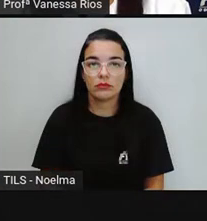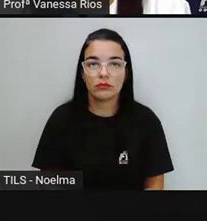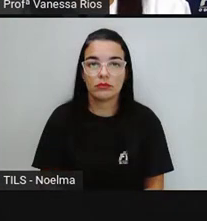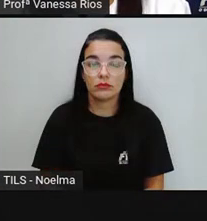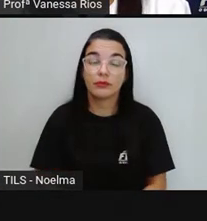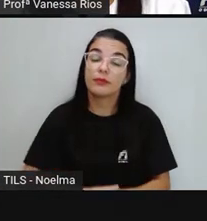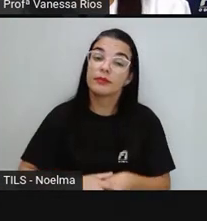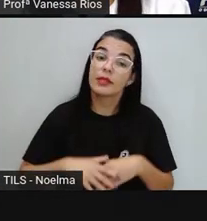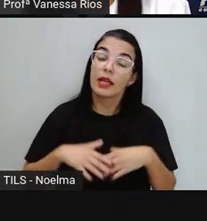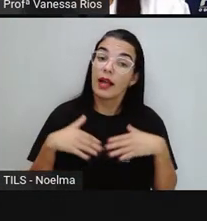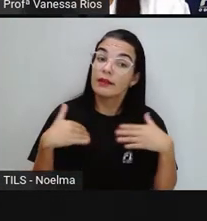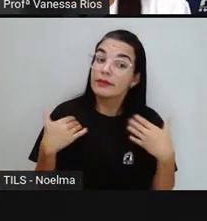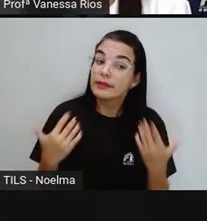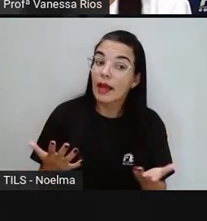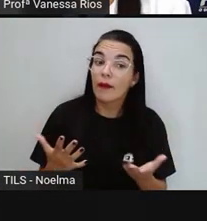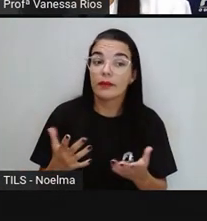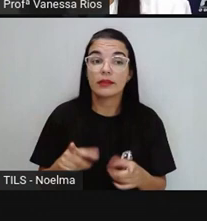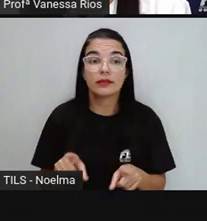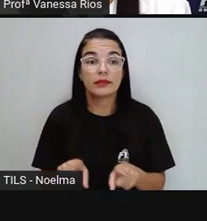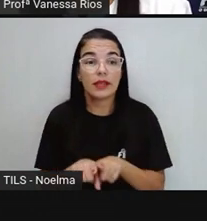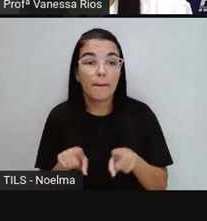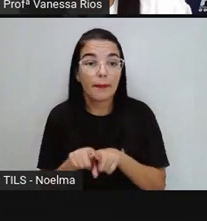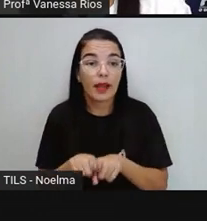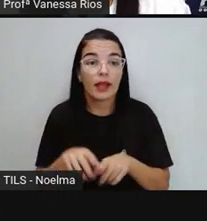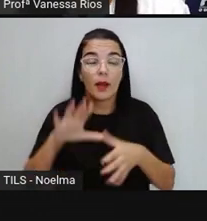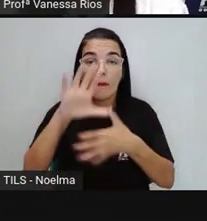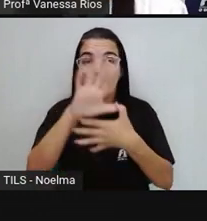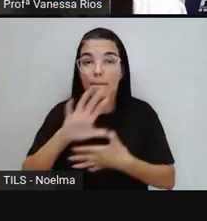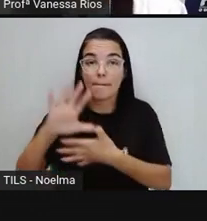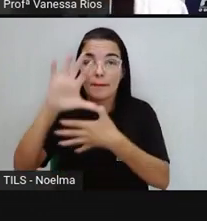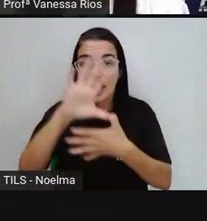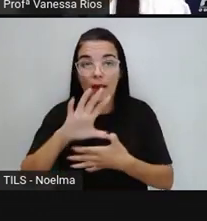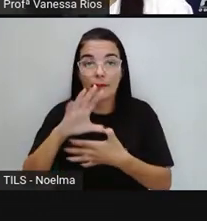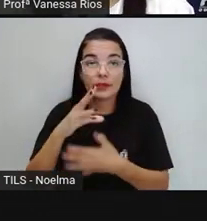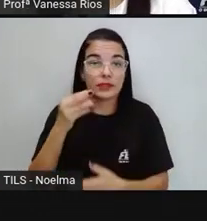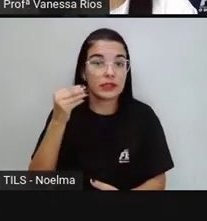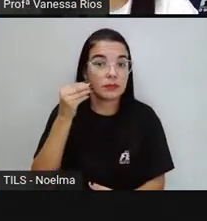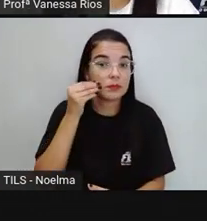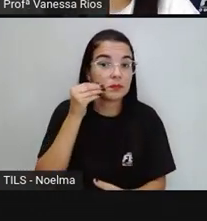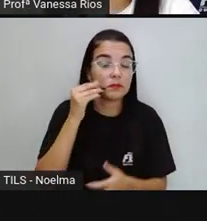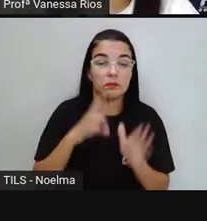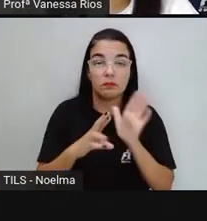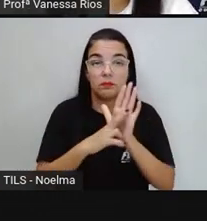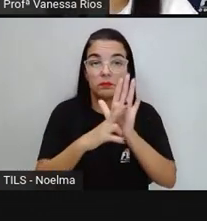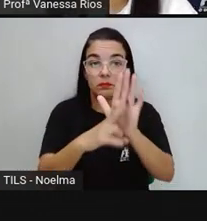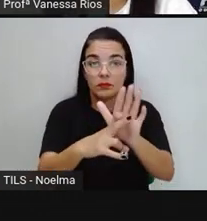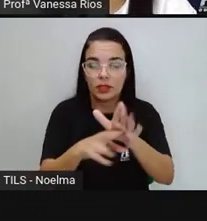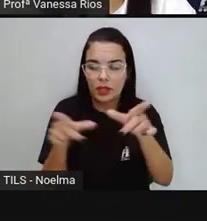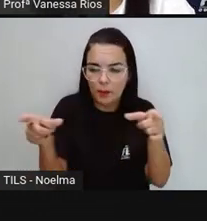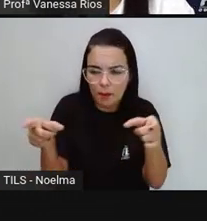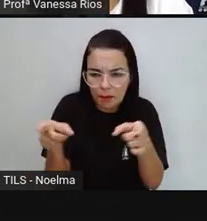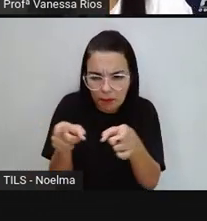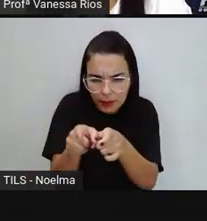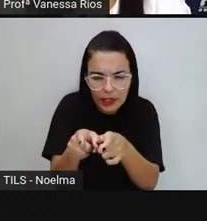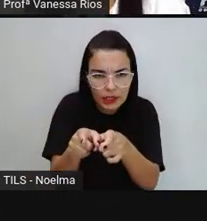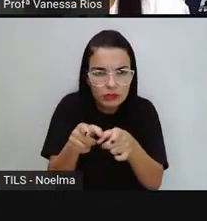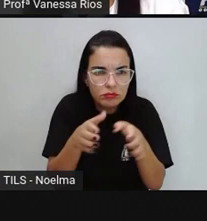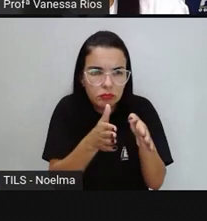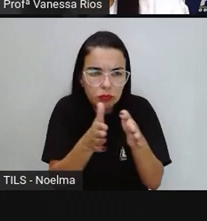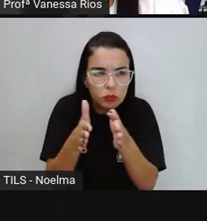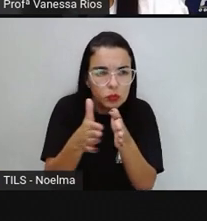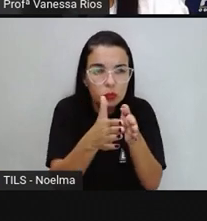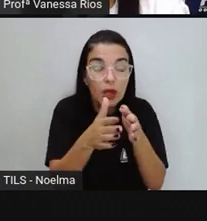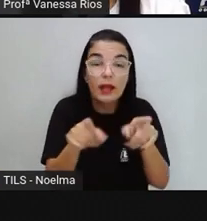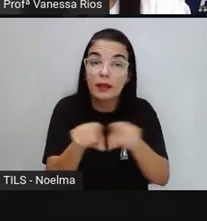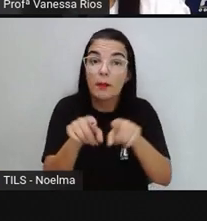E aí, além disso, os mapas, eles representam desde pequenos percursos até grandes